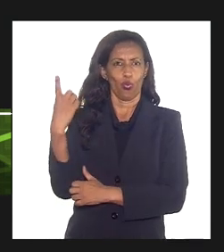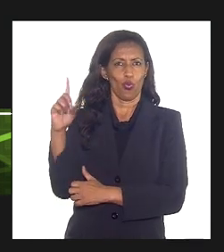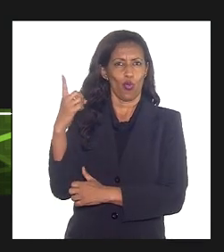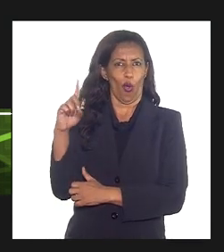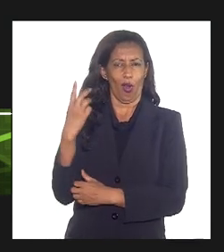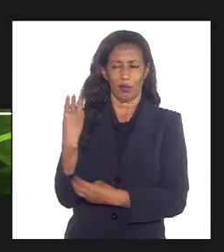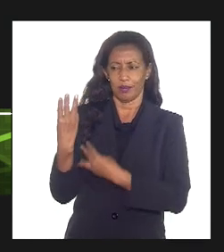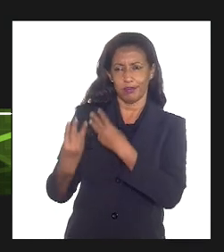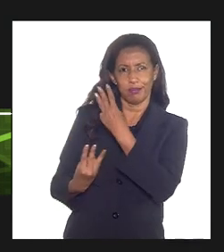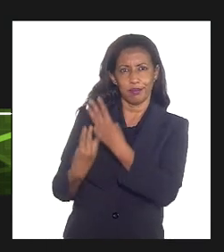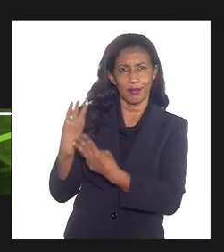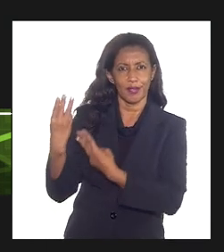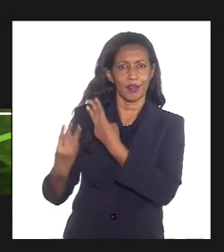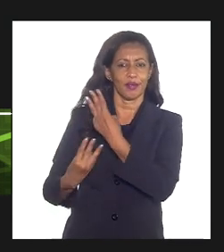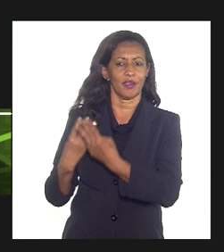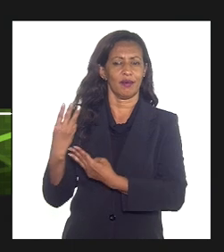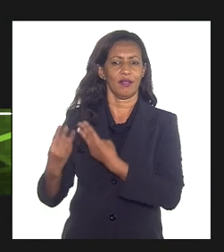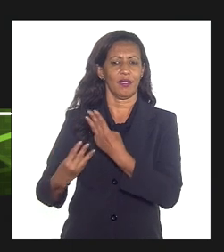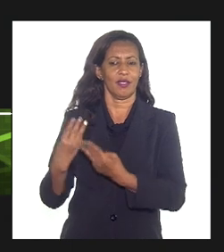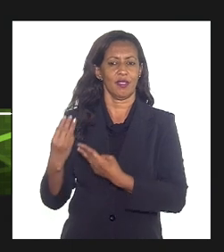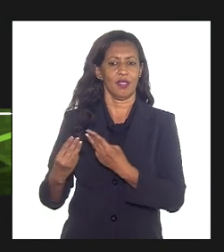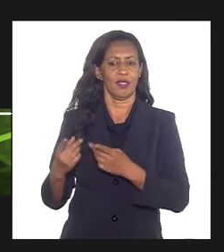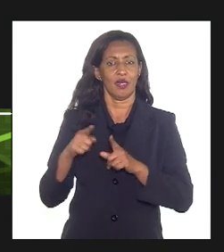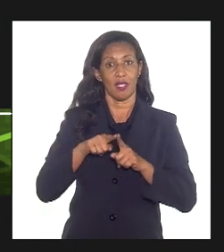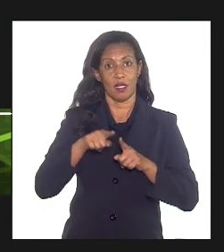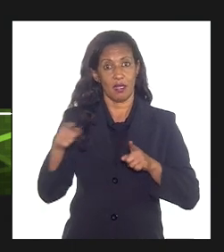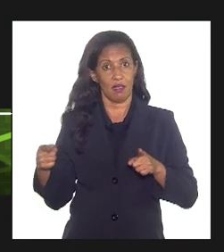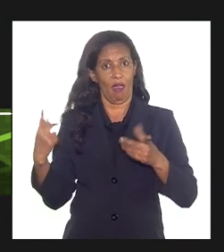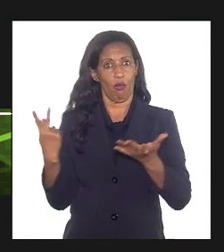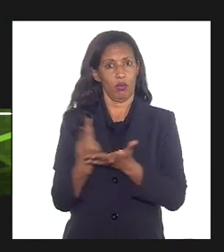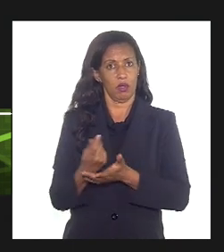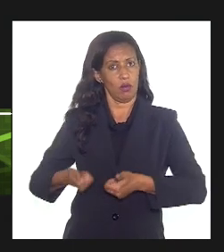trimestre em que é incorrido aquele gasto.